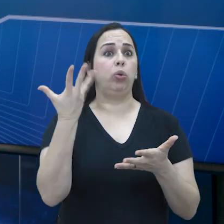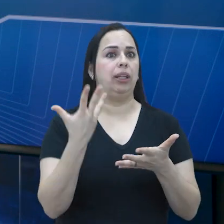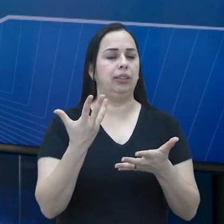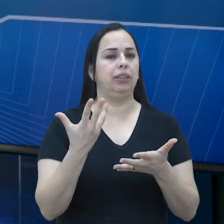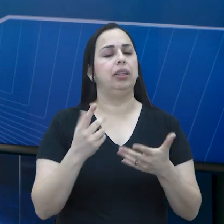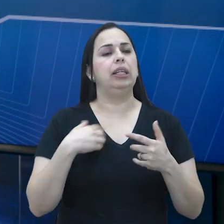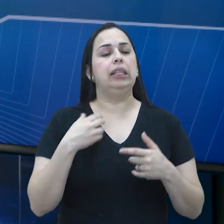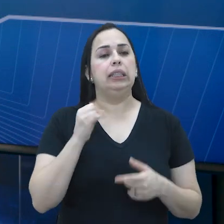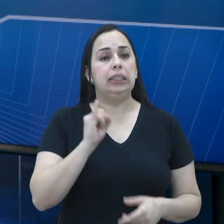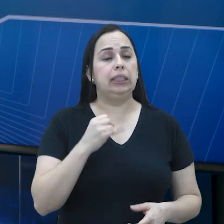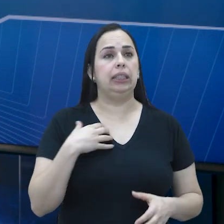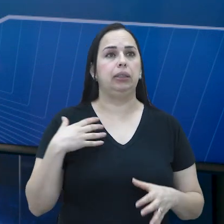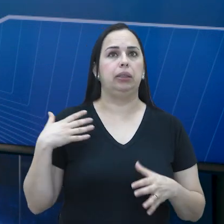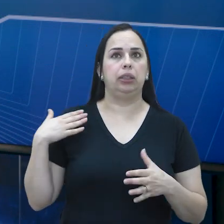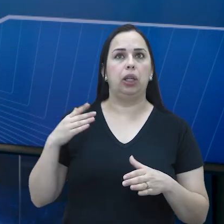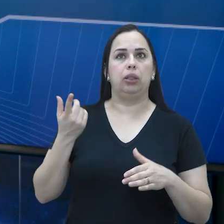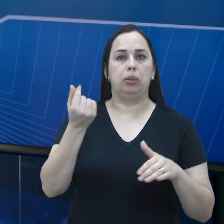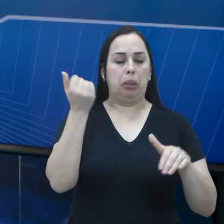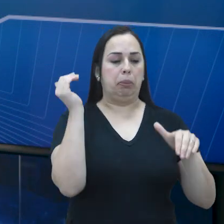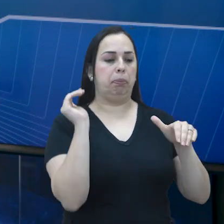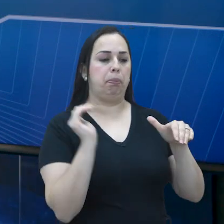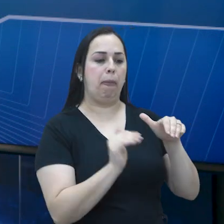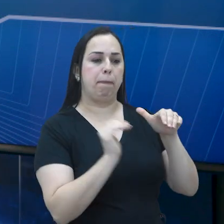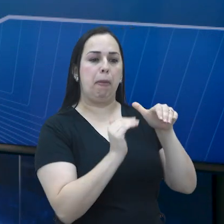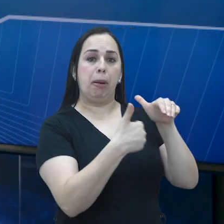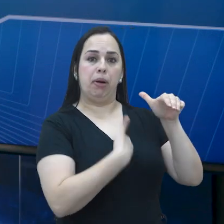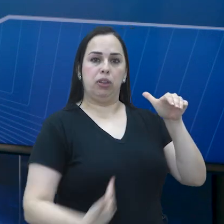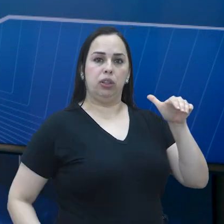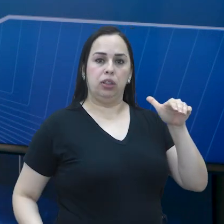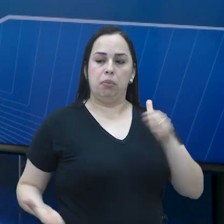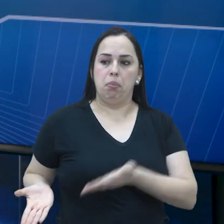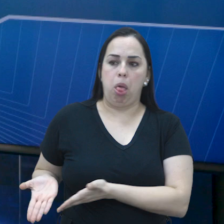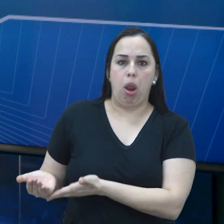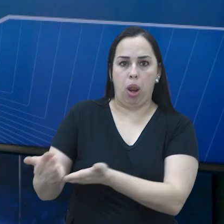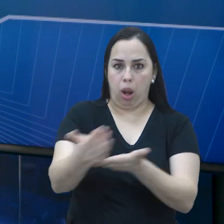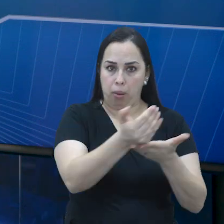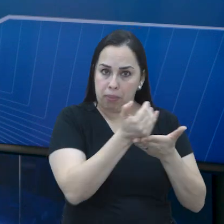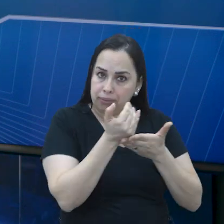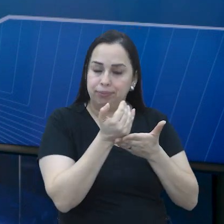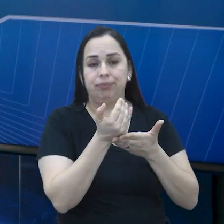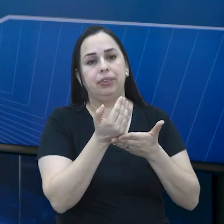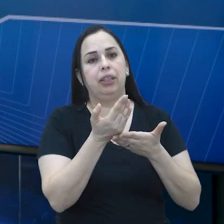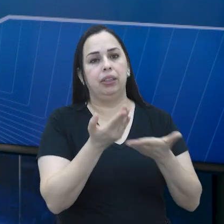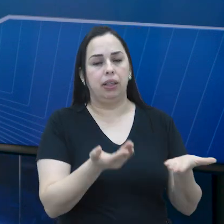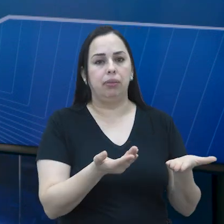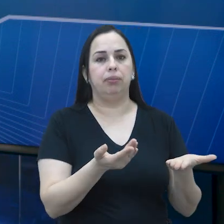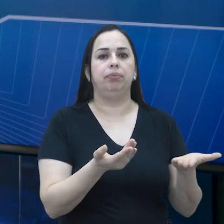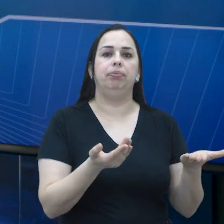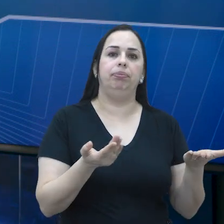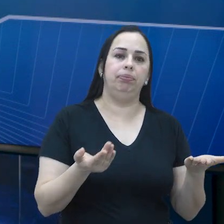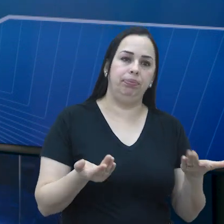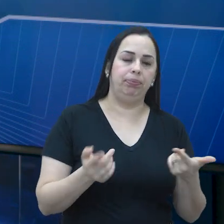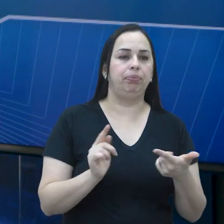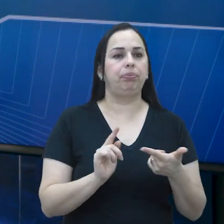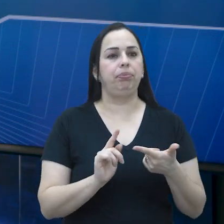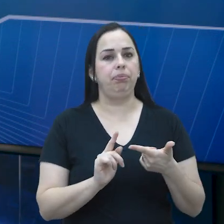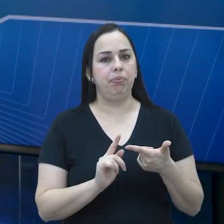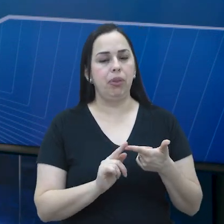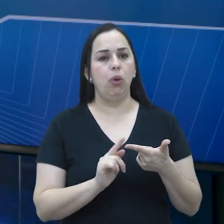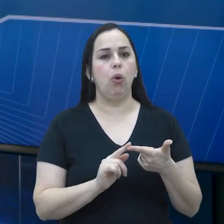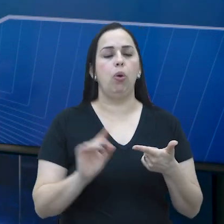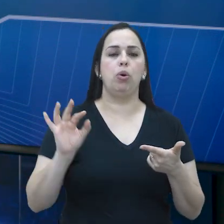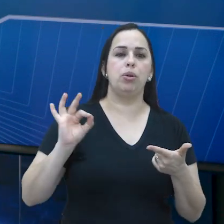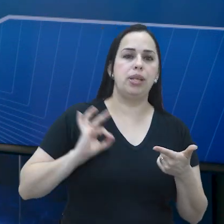fatores, porque se a gente for verificar, a arrecadação está sempre associada, obviamente, a uma atividade econômica, ou a uma